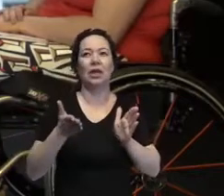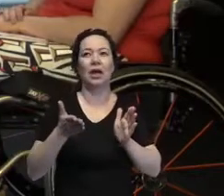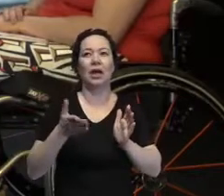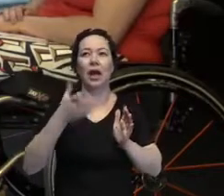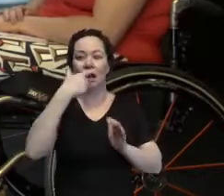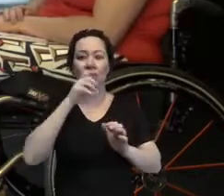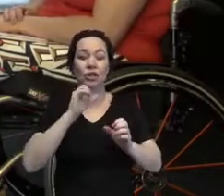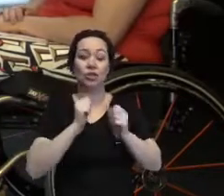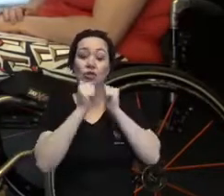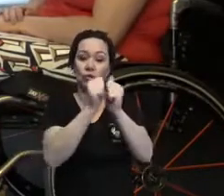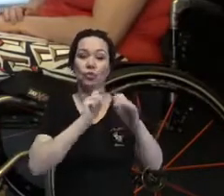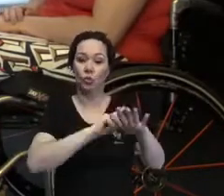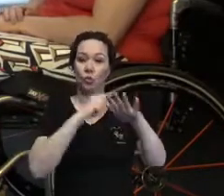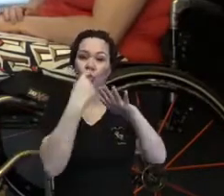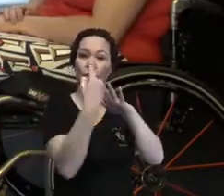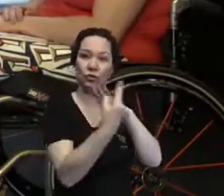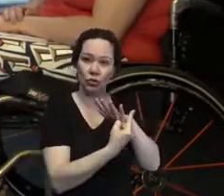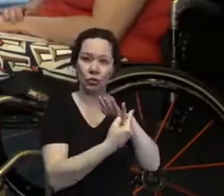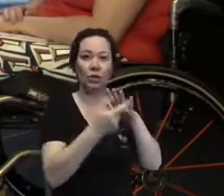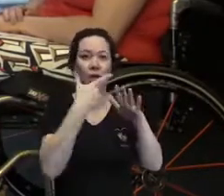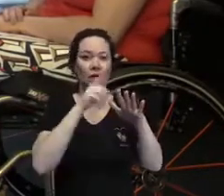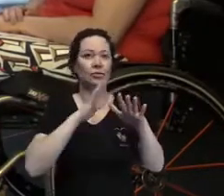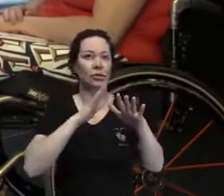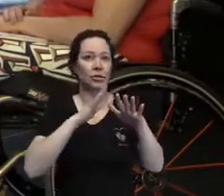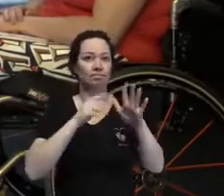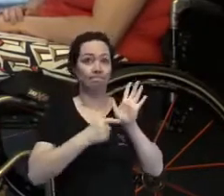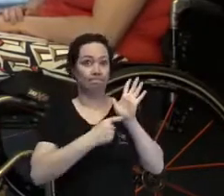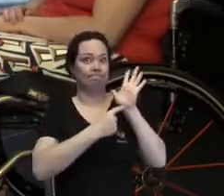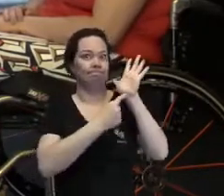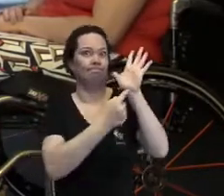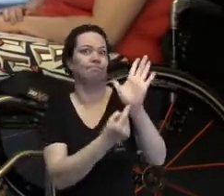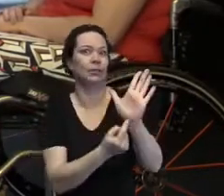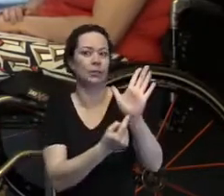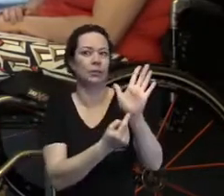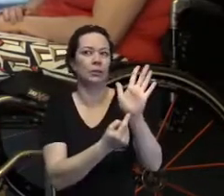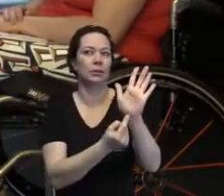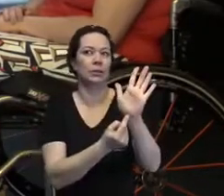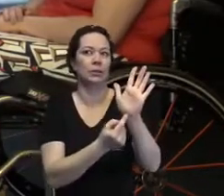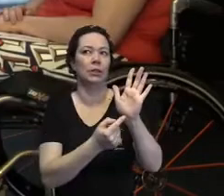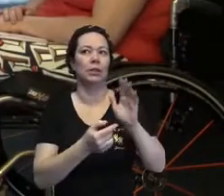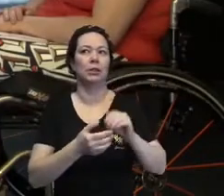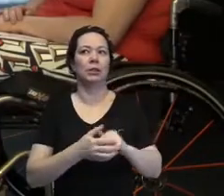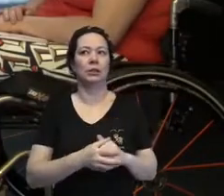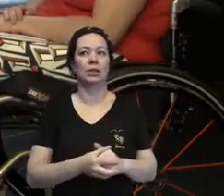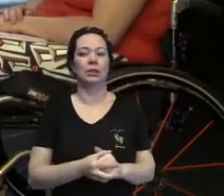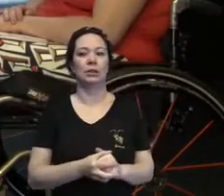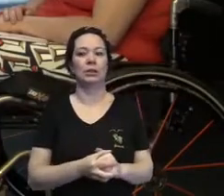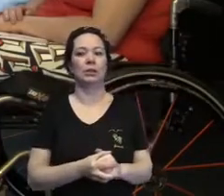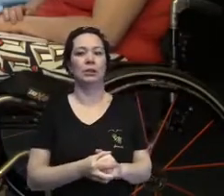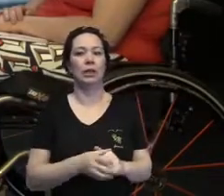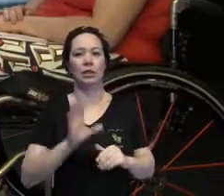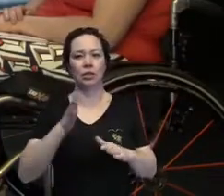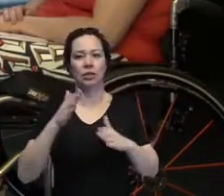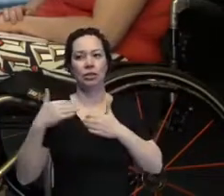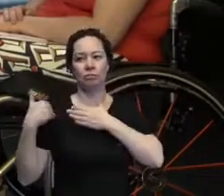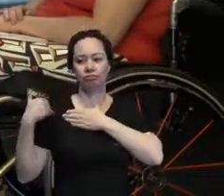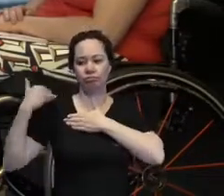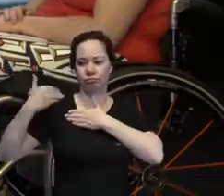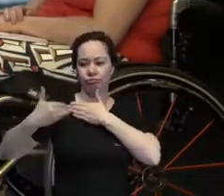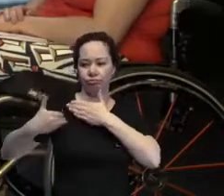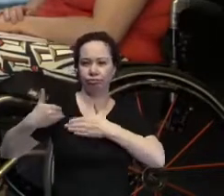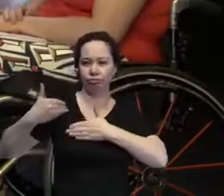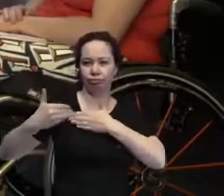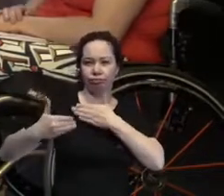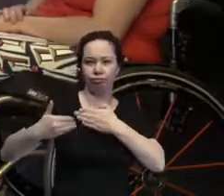redes sociais talvez isso tenha ficado mais forte, mas a gente vem ao longo da história tendo